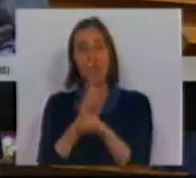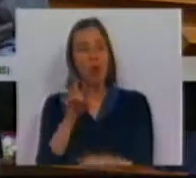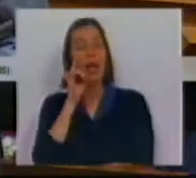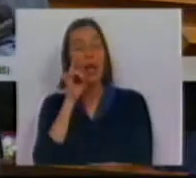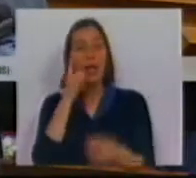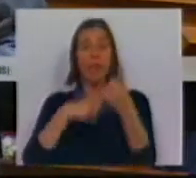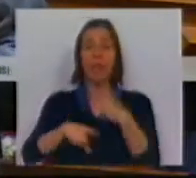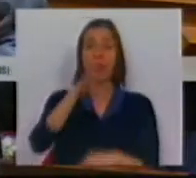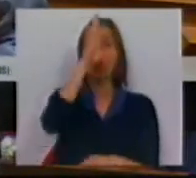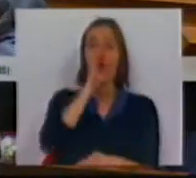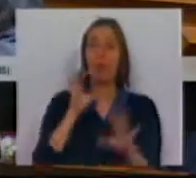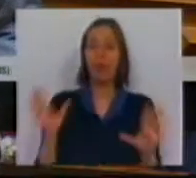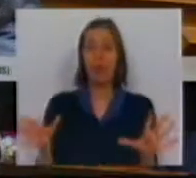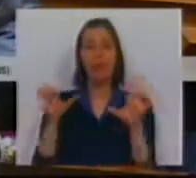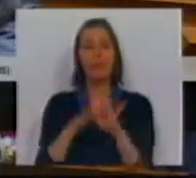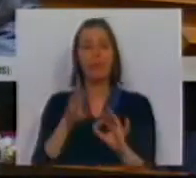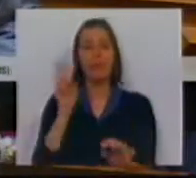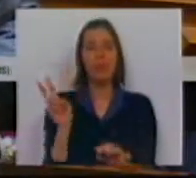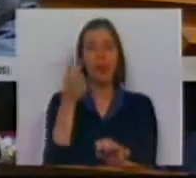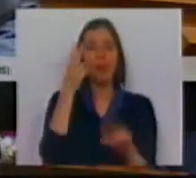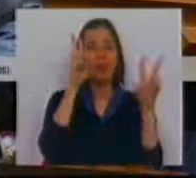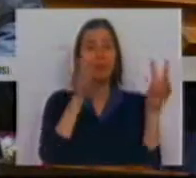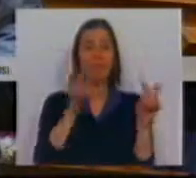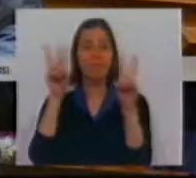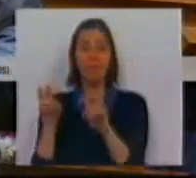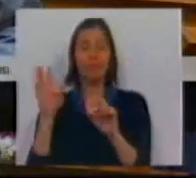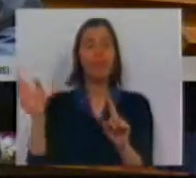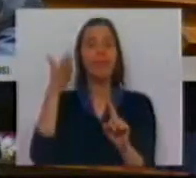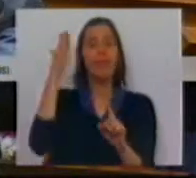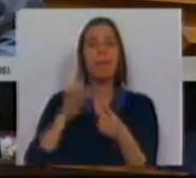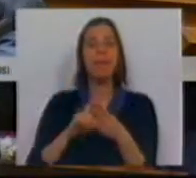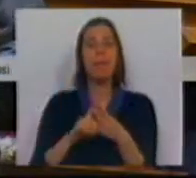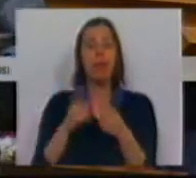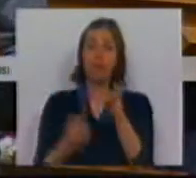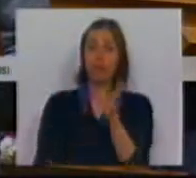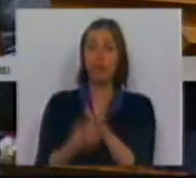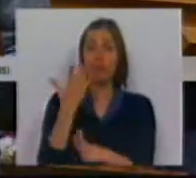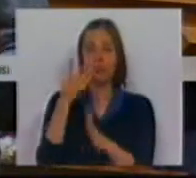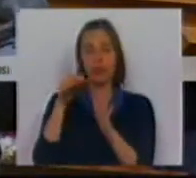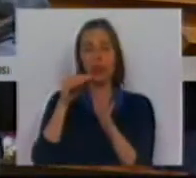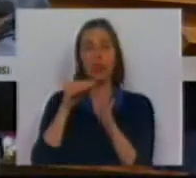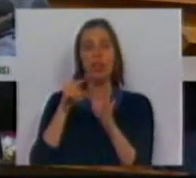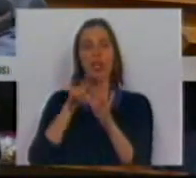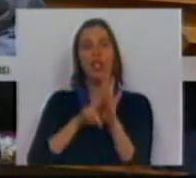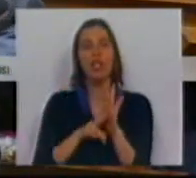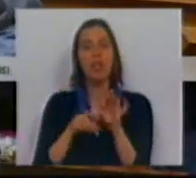garantia por parte do Governo relativamente a essas duas matérias. Em primeiro lugar, é criado um regime